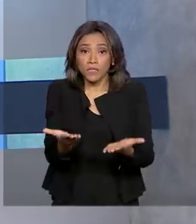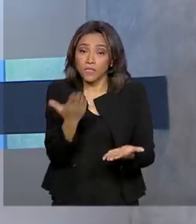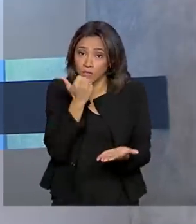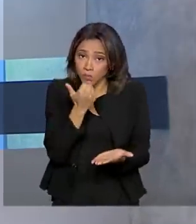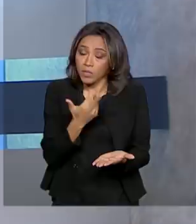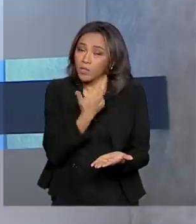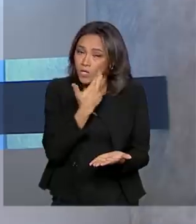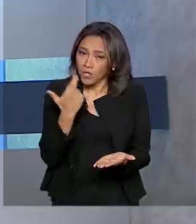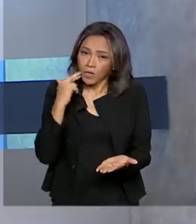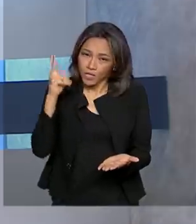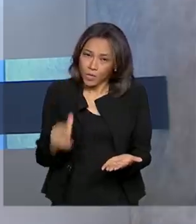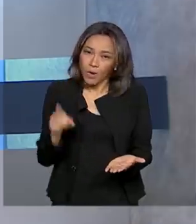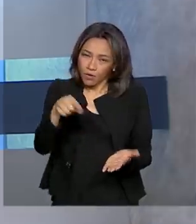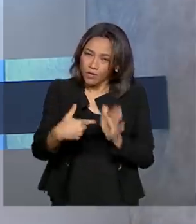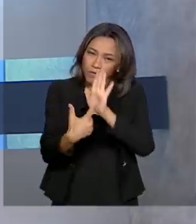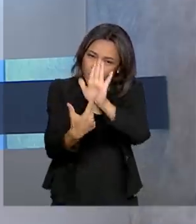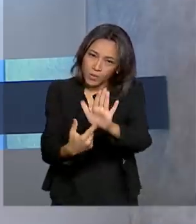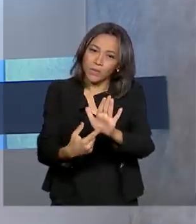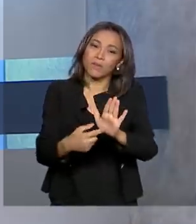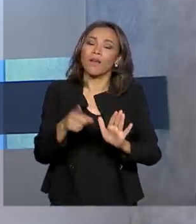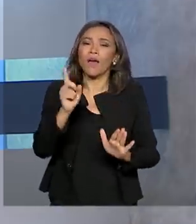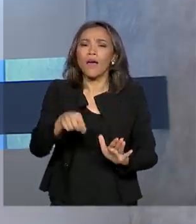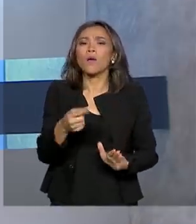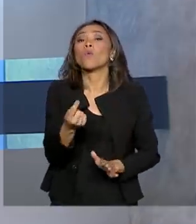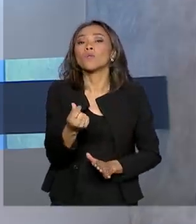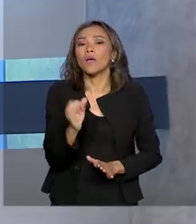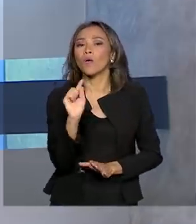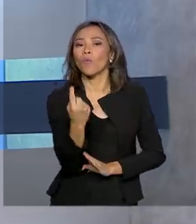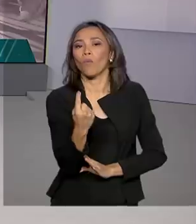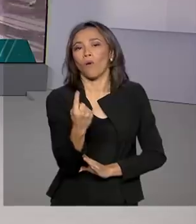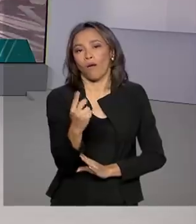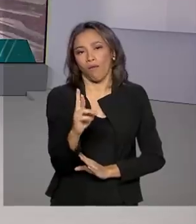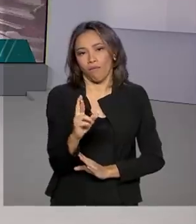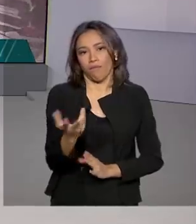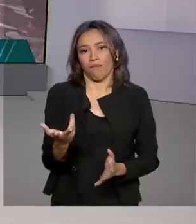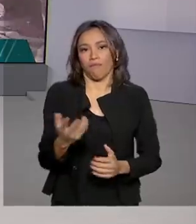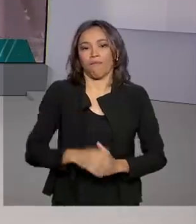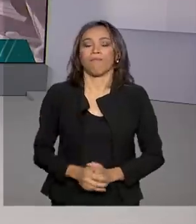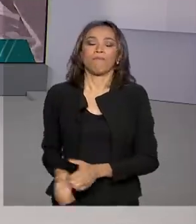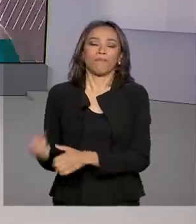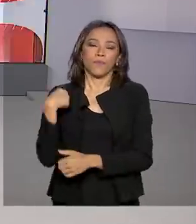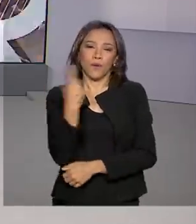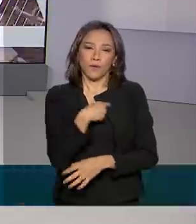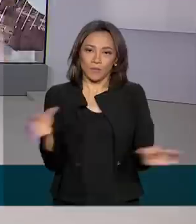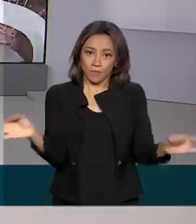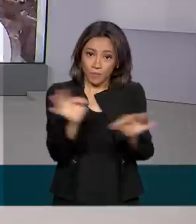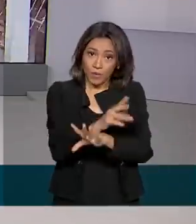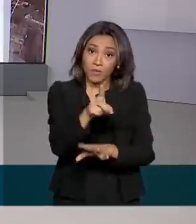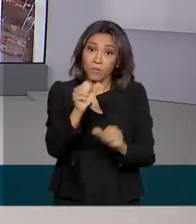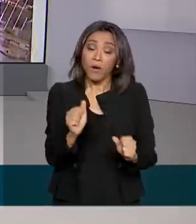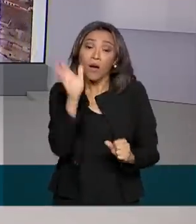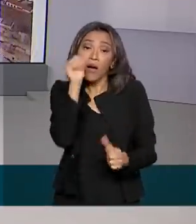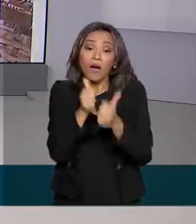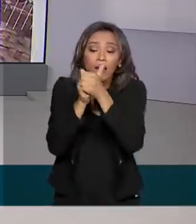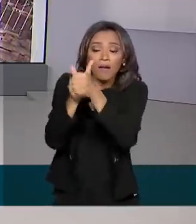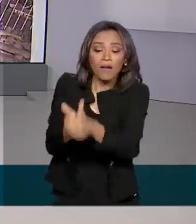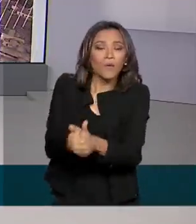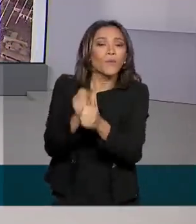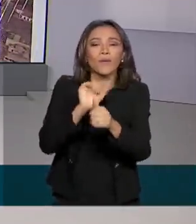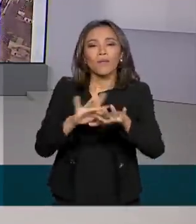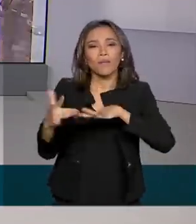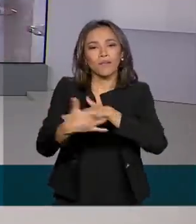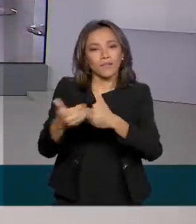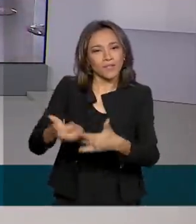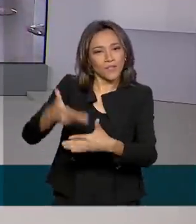populares, como essa que a gente viu na reportagem, custam um real. Nós ficamos por aqui. Você pode nos acompanhar também pelas